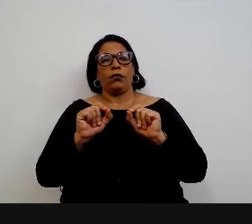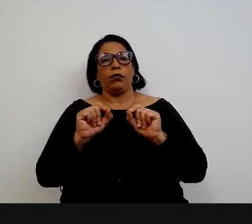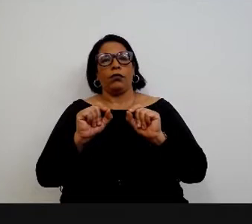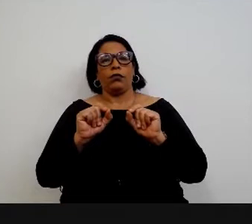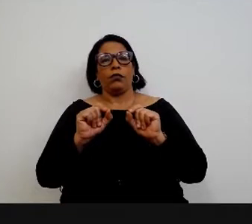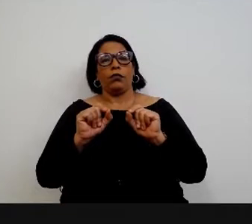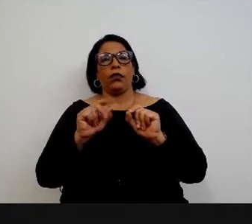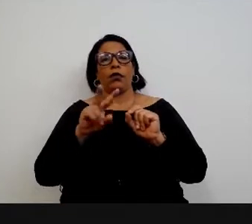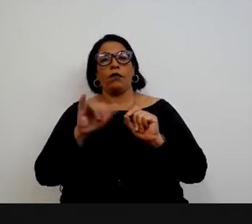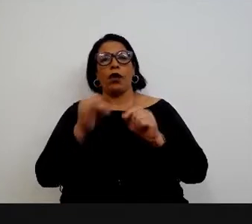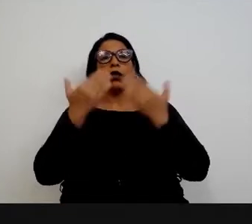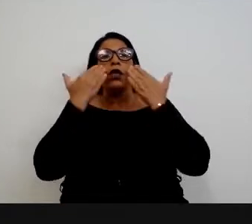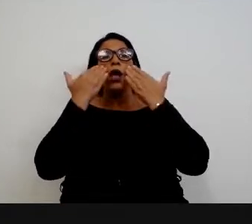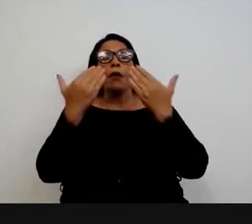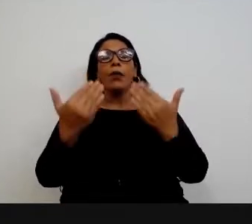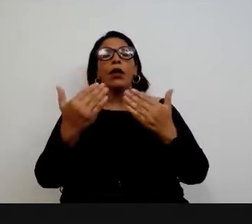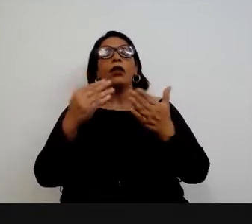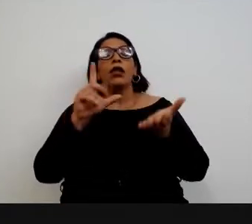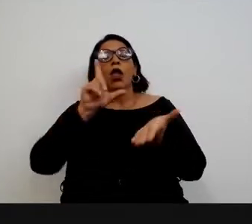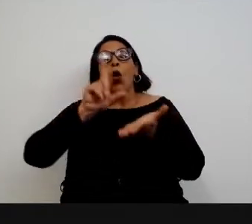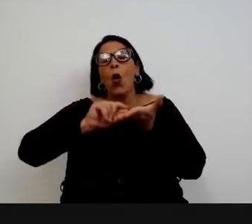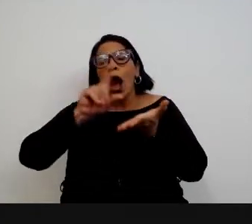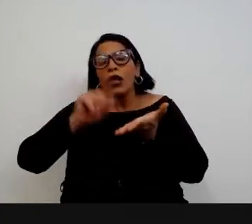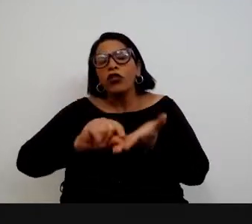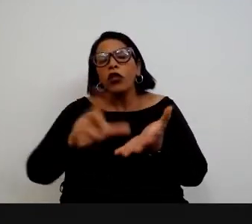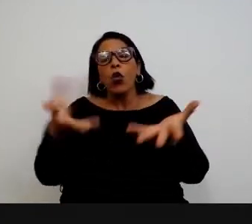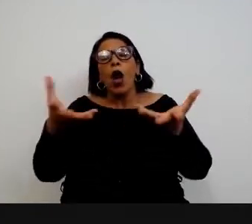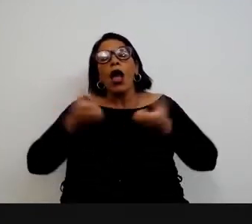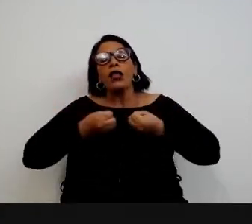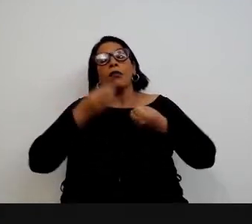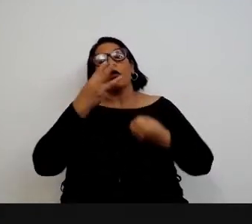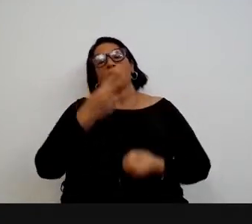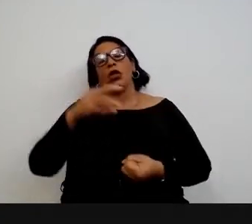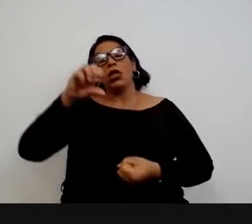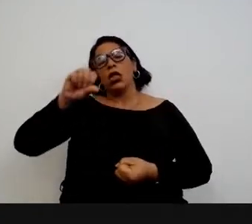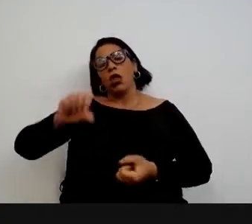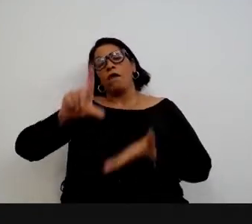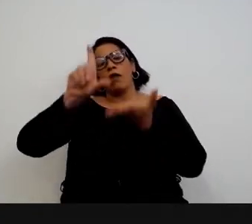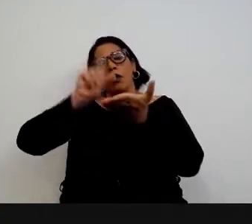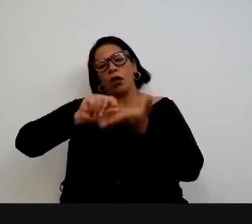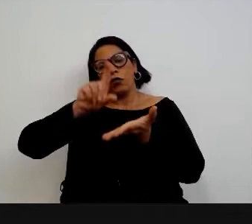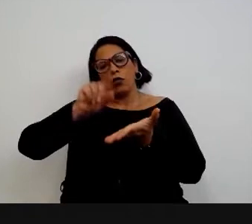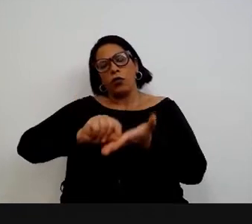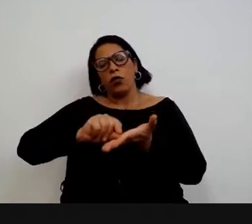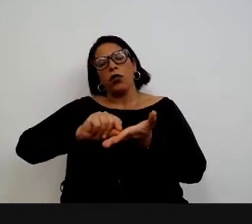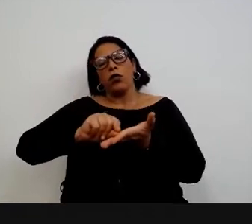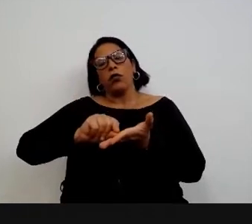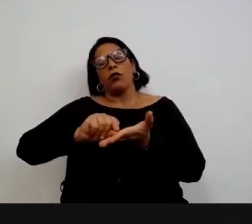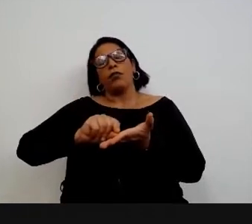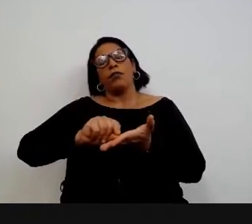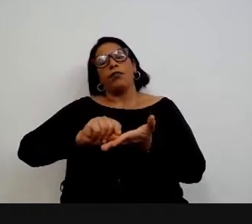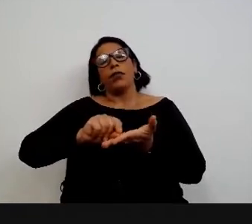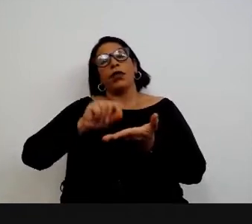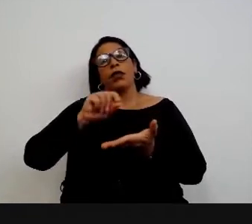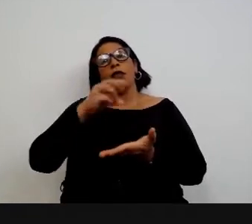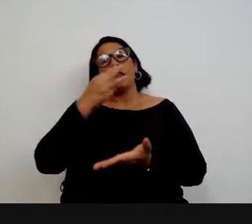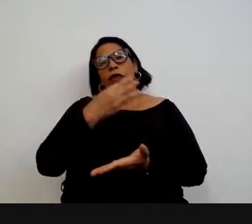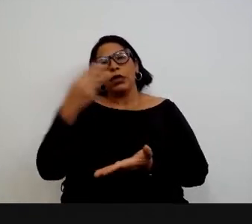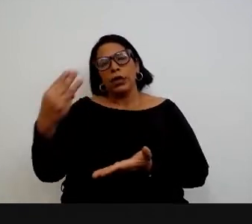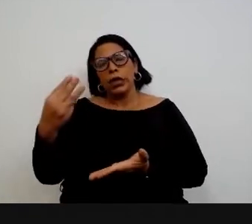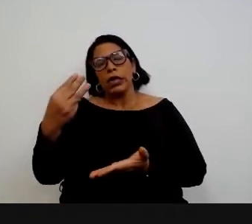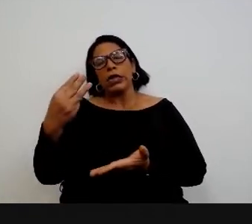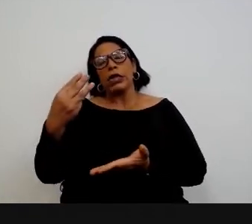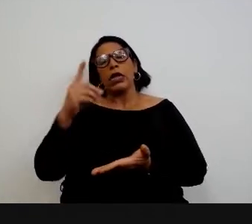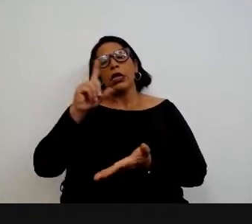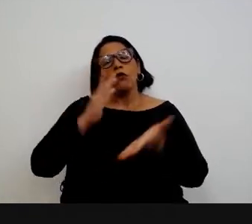onde serão apresentados os artigos. Nós recebemos 39 artigos, sendo que desses, 33